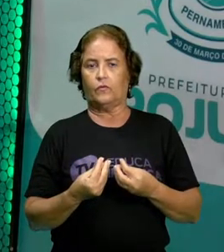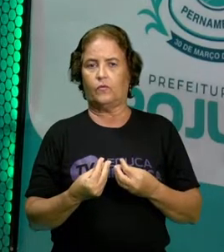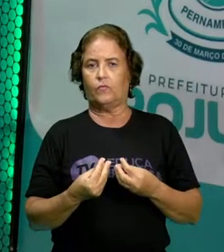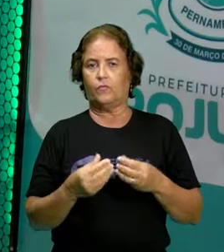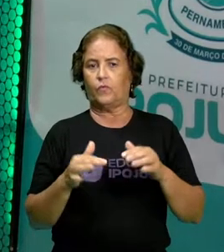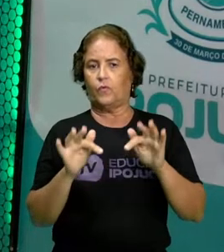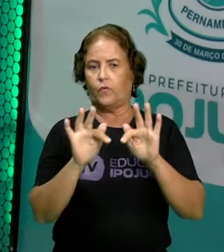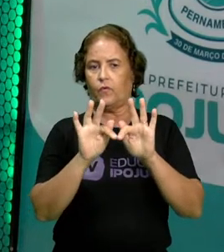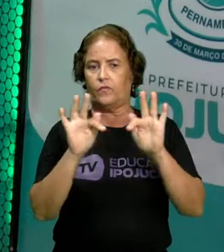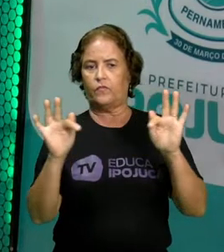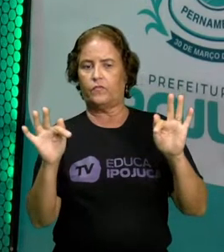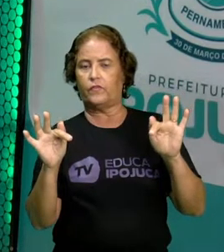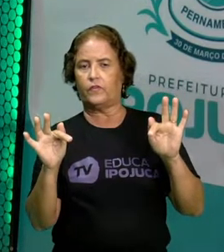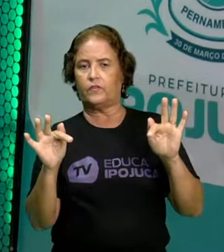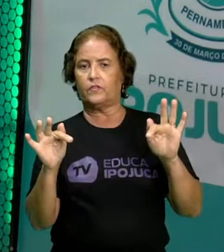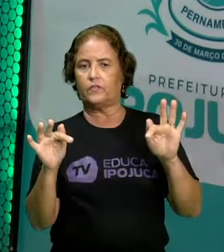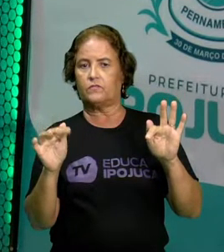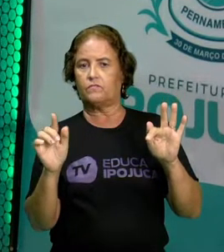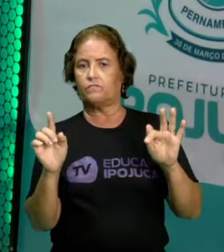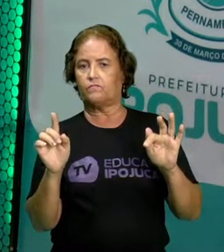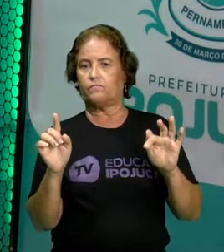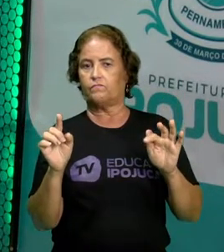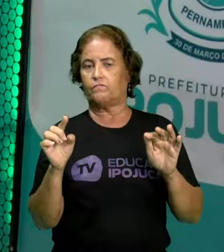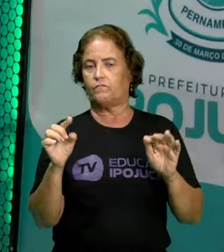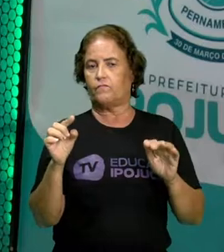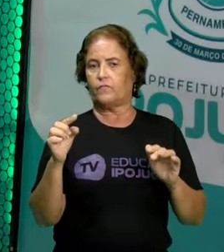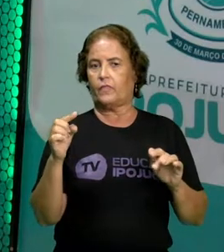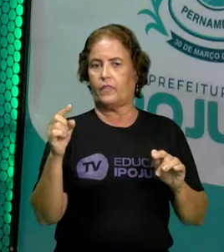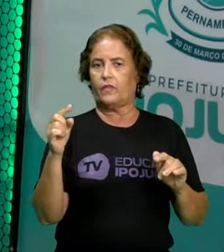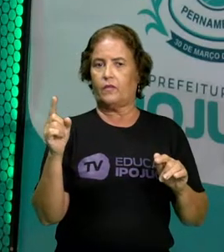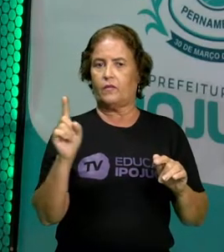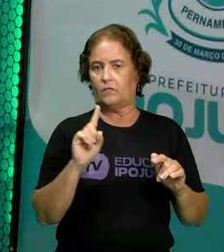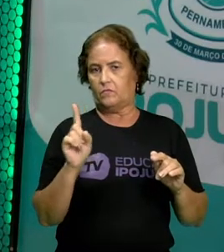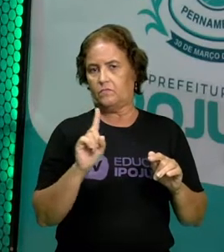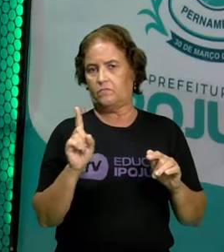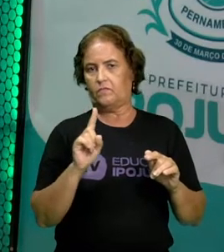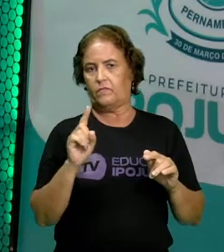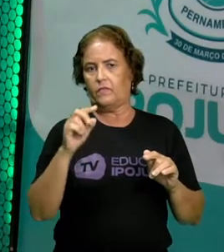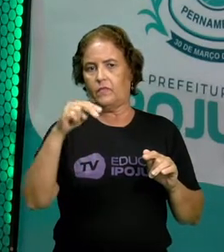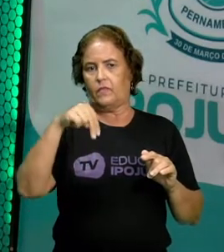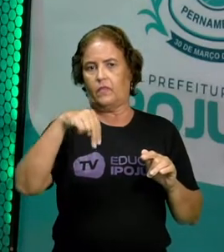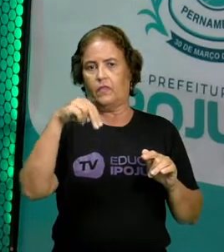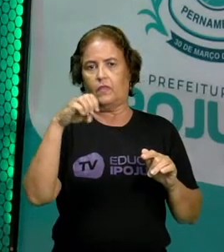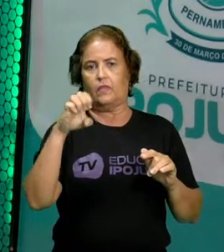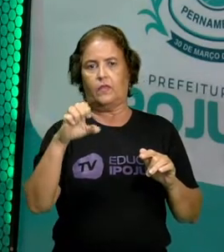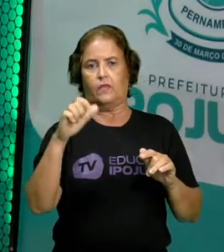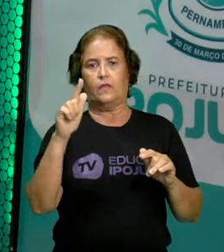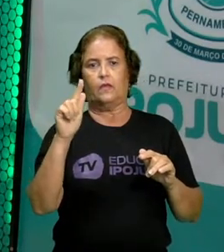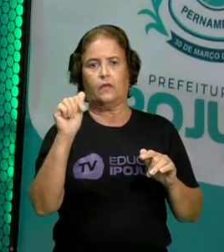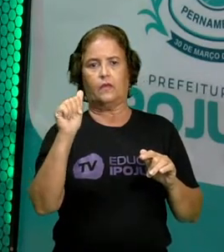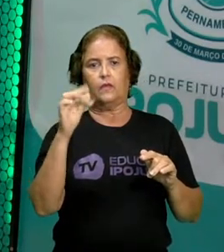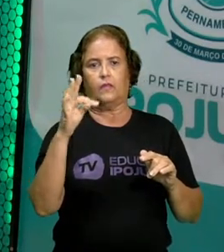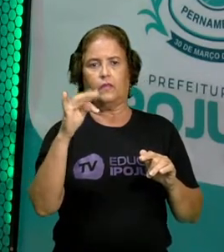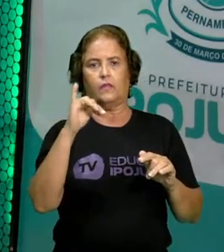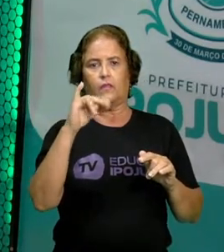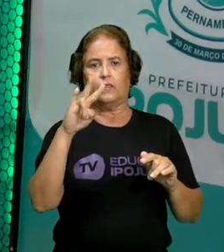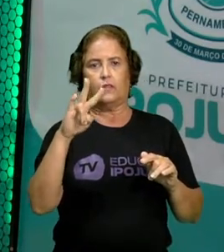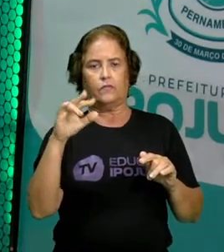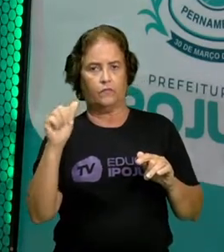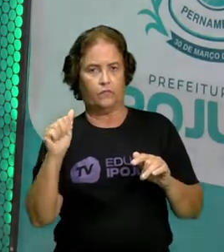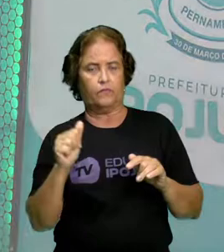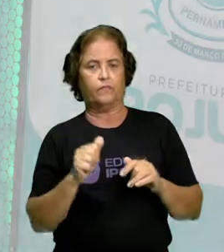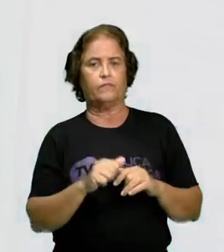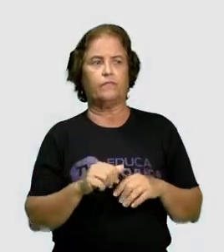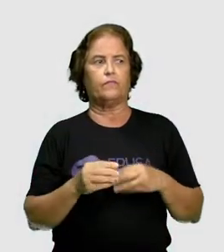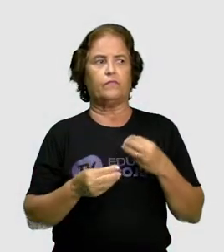negativa com o auxiliar Will aqui no Simple Future? Ficaria da seguinte